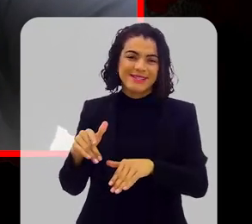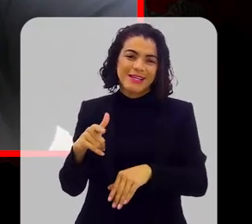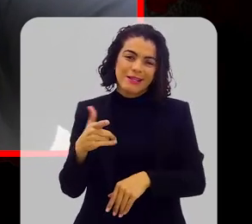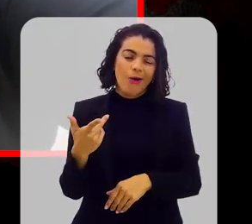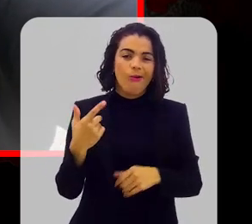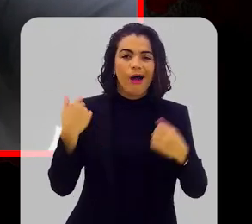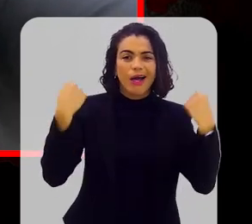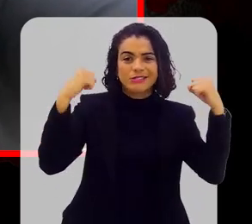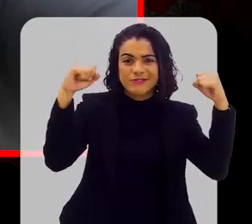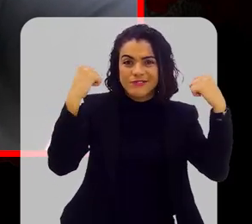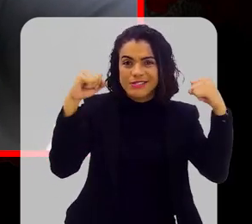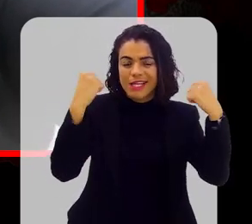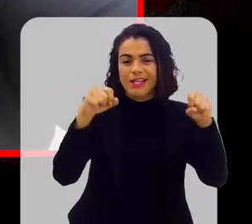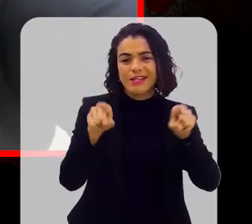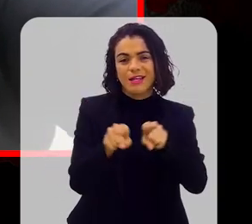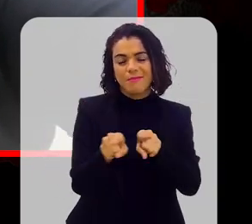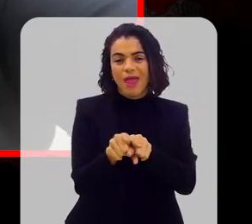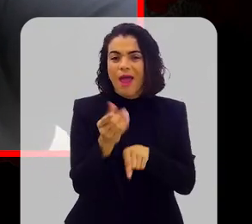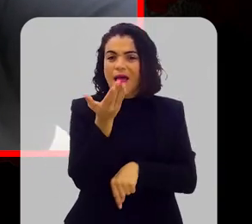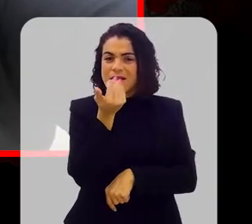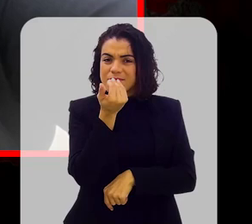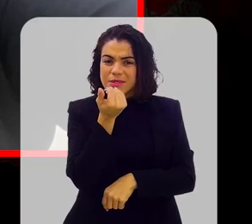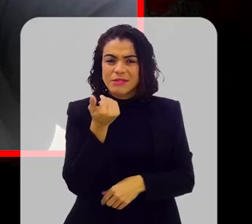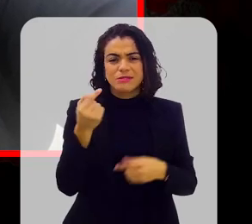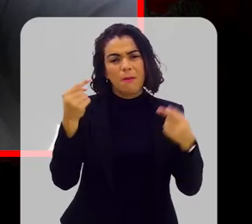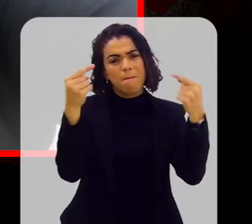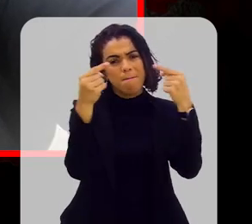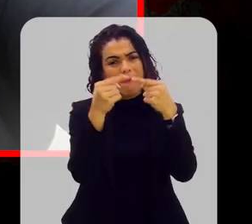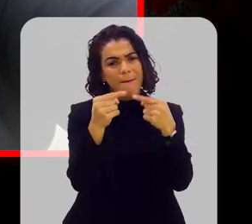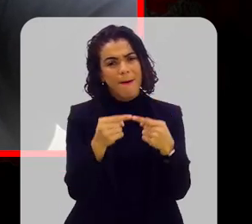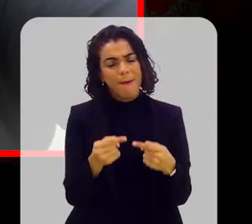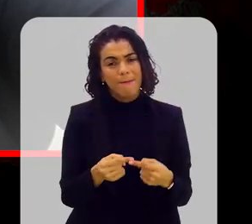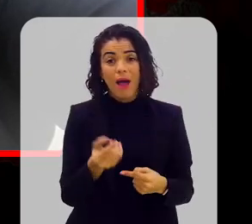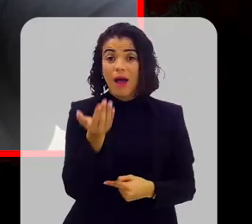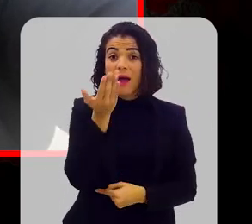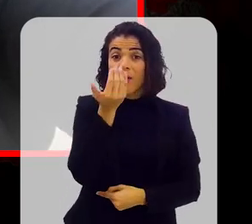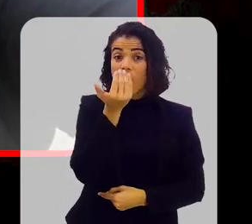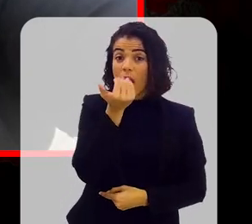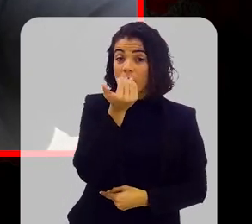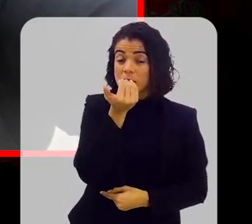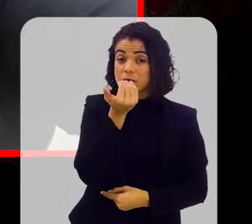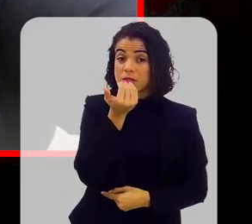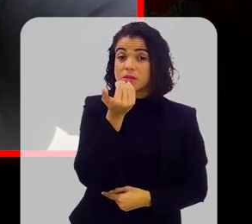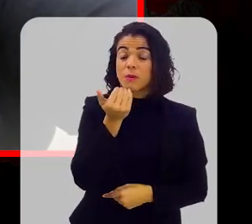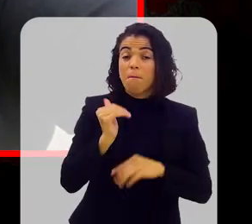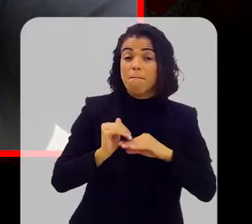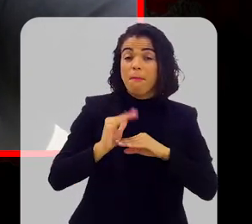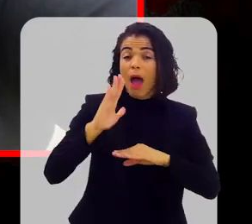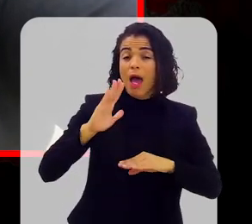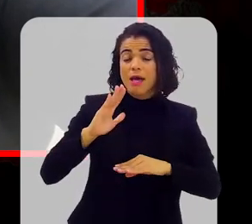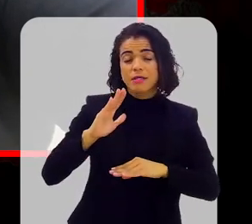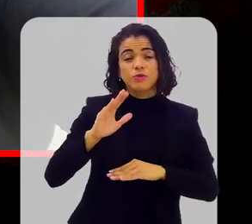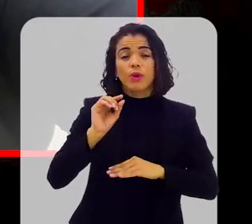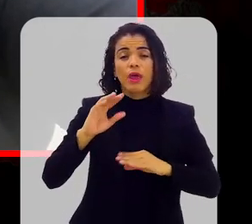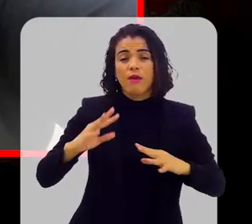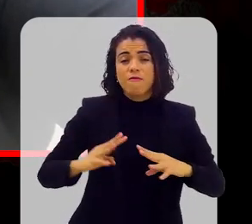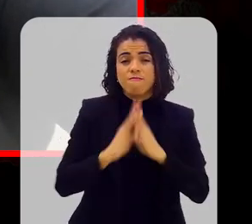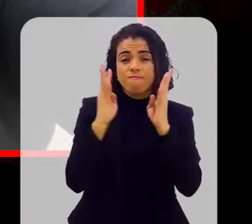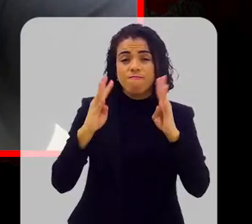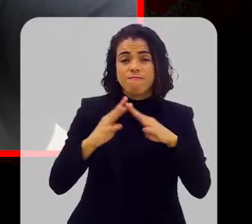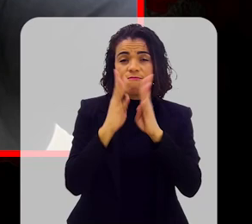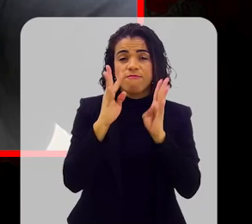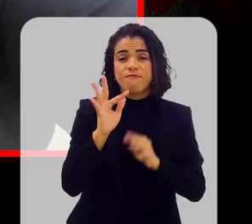saúde, praticando atividade física e tendo uma alimentação apropriada, que como eu disse, é uma alimentação que é mais rica em fibra,